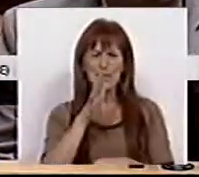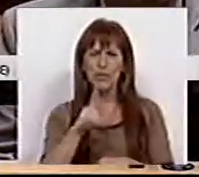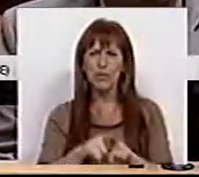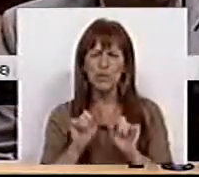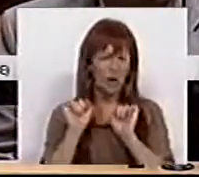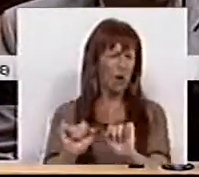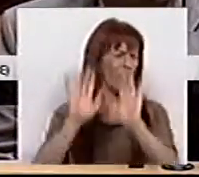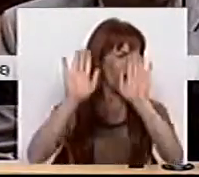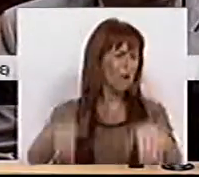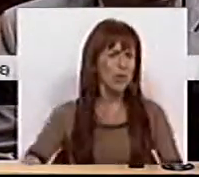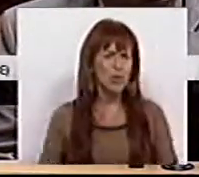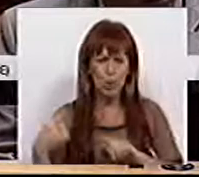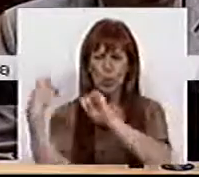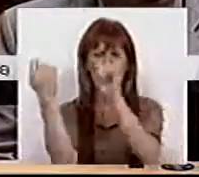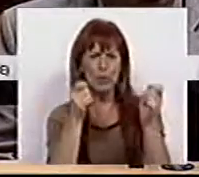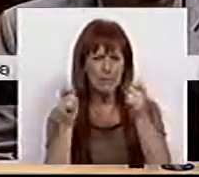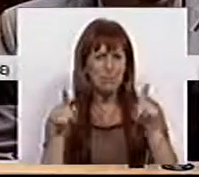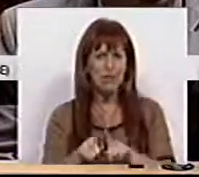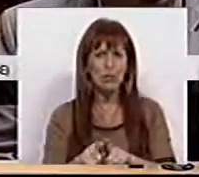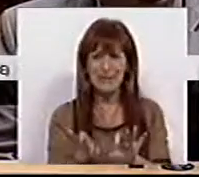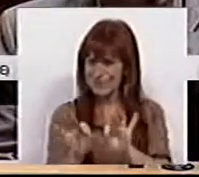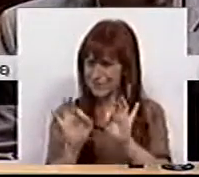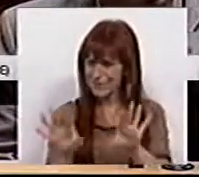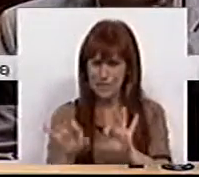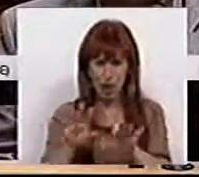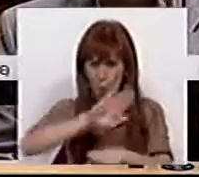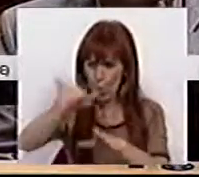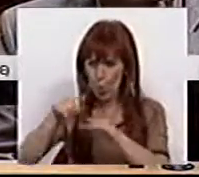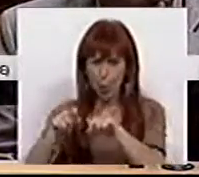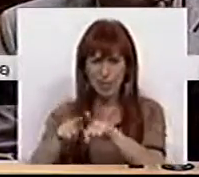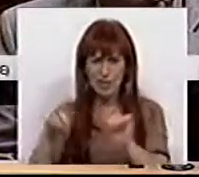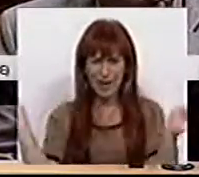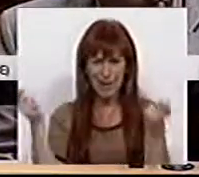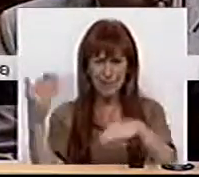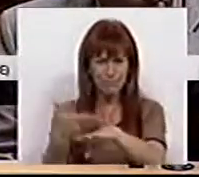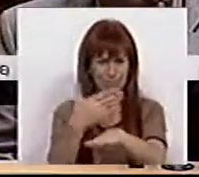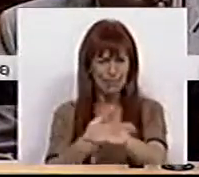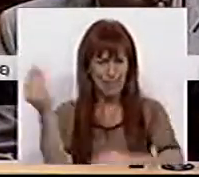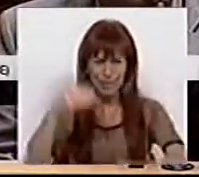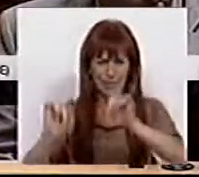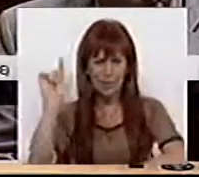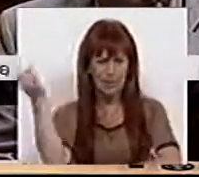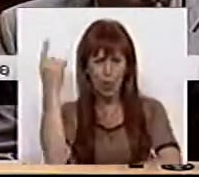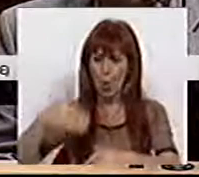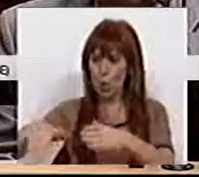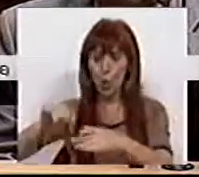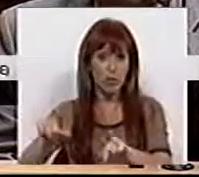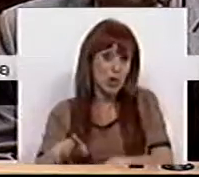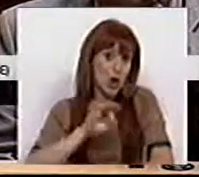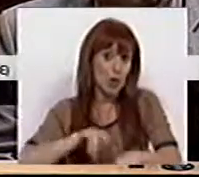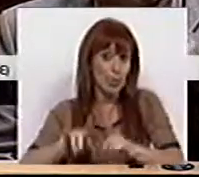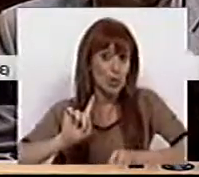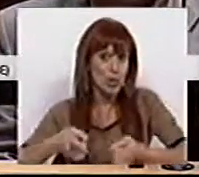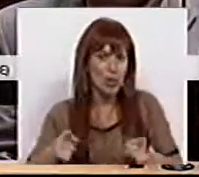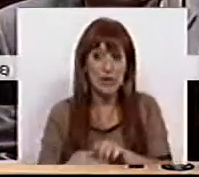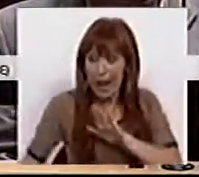-lhe que recusamos o debate nos termos do contexto de campanha pré-eleitoral. O contexto, Sr. Deputado,